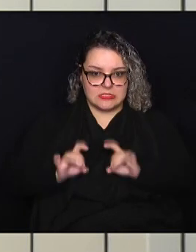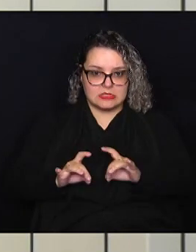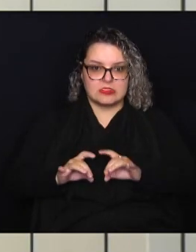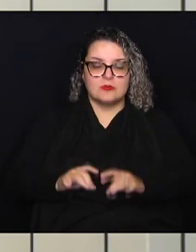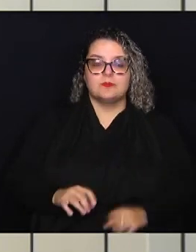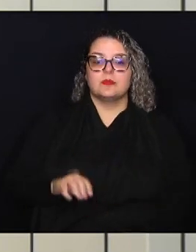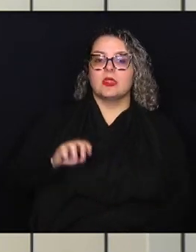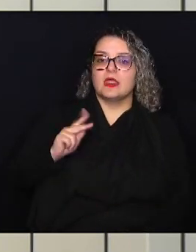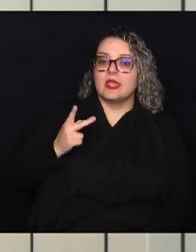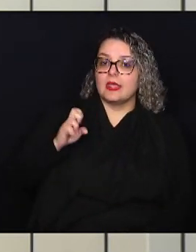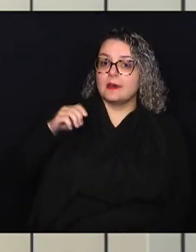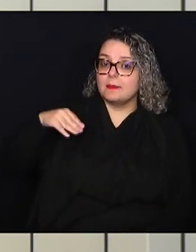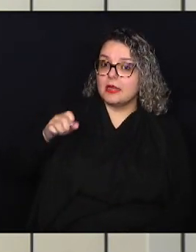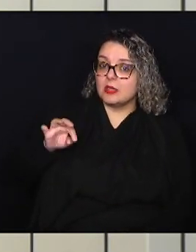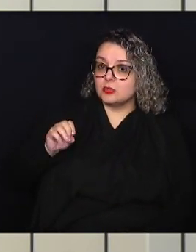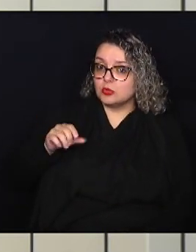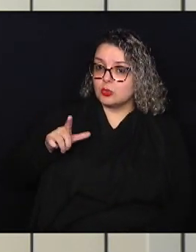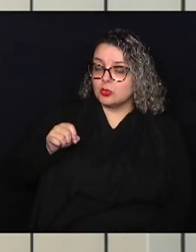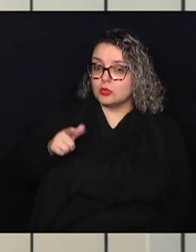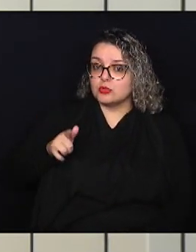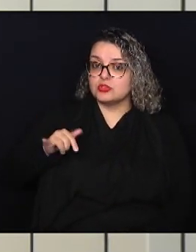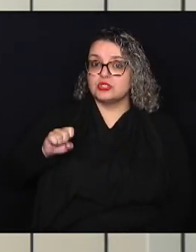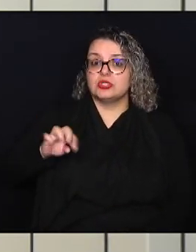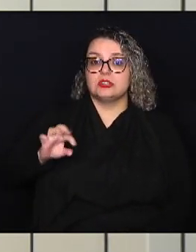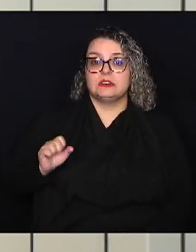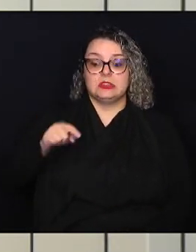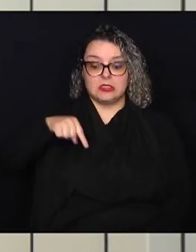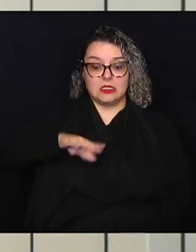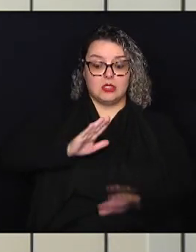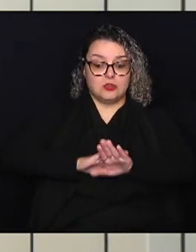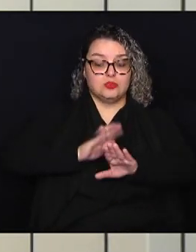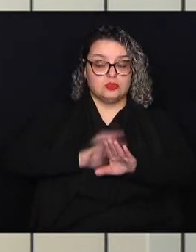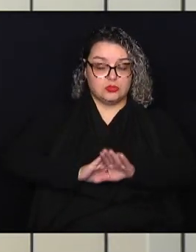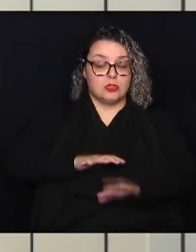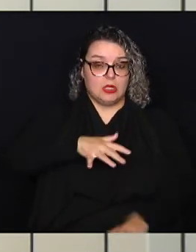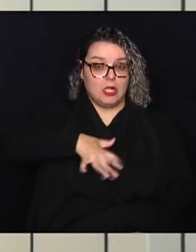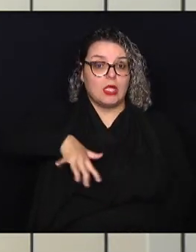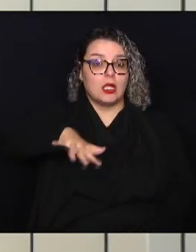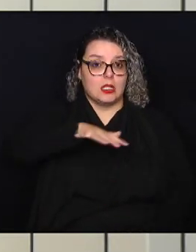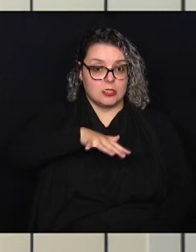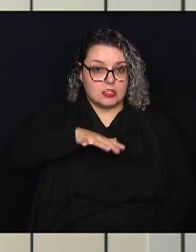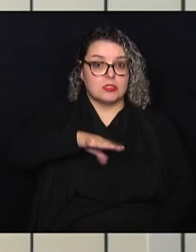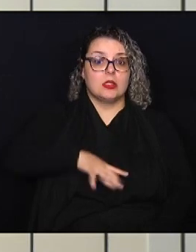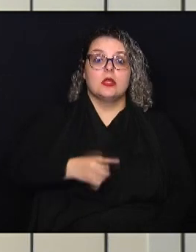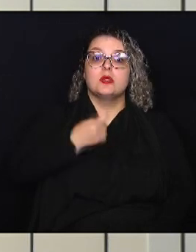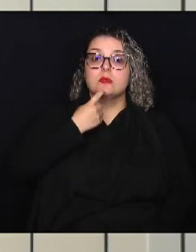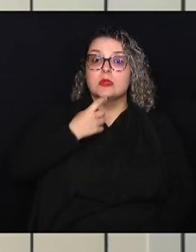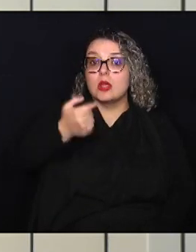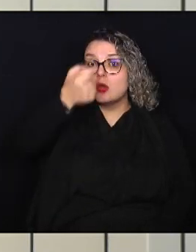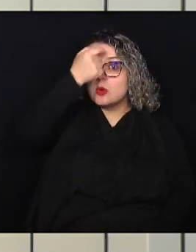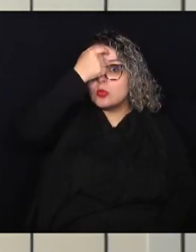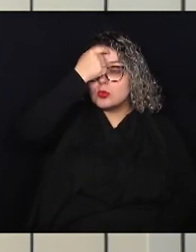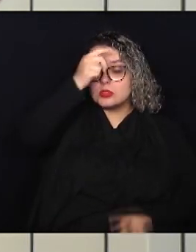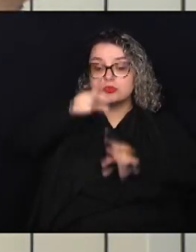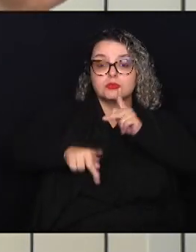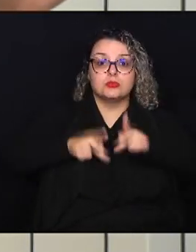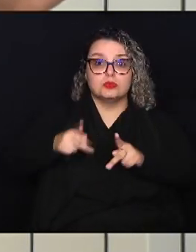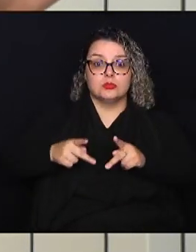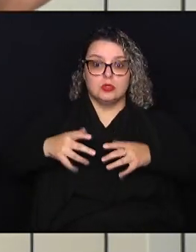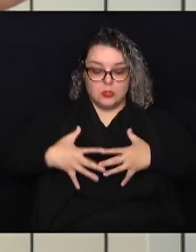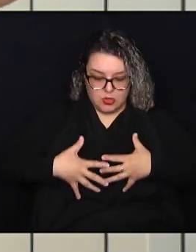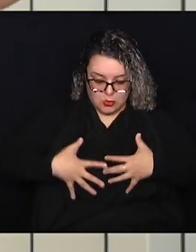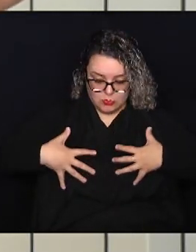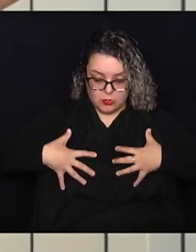atuam na região metropolitana aqui de Campinas para conscientizarem toda a população através de um pulmão